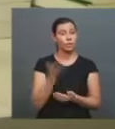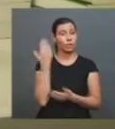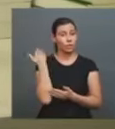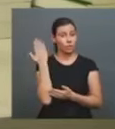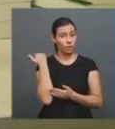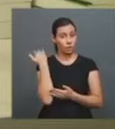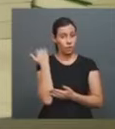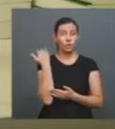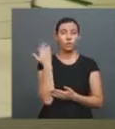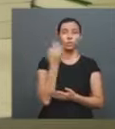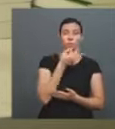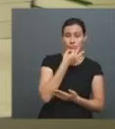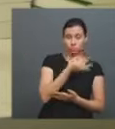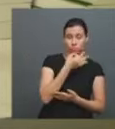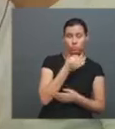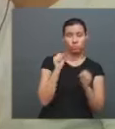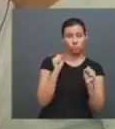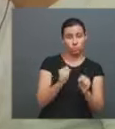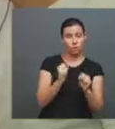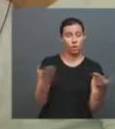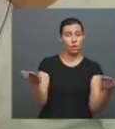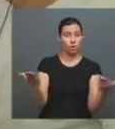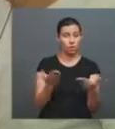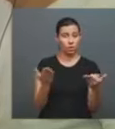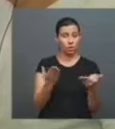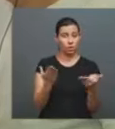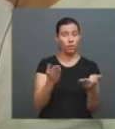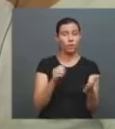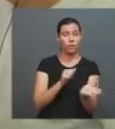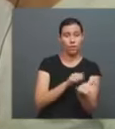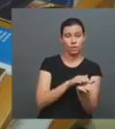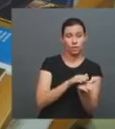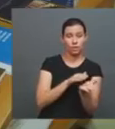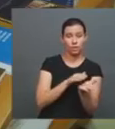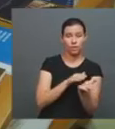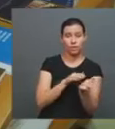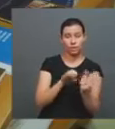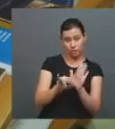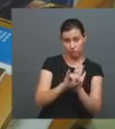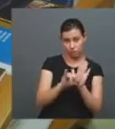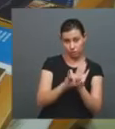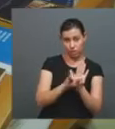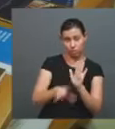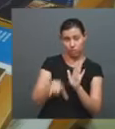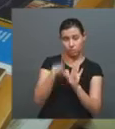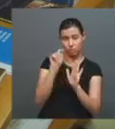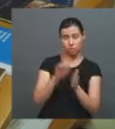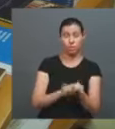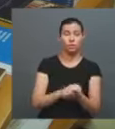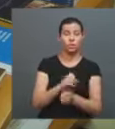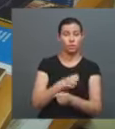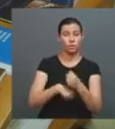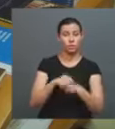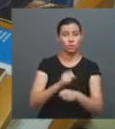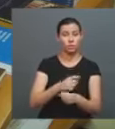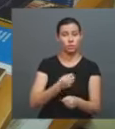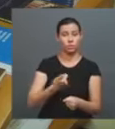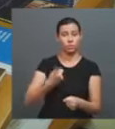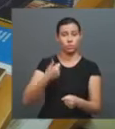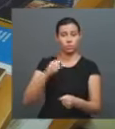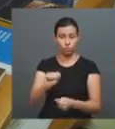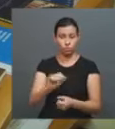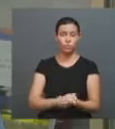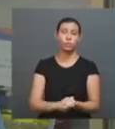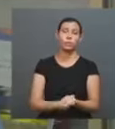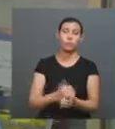contínuo. Agora, a Edufo começa a abrir editais de seleção. A previsão é de que ainda em 2018, o primeiro esteja